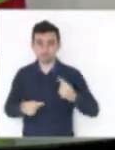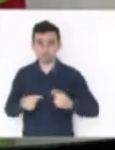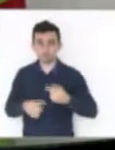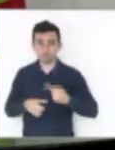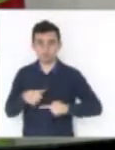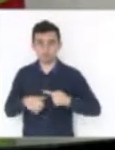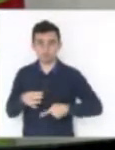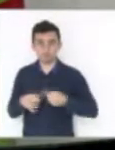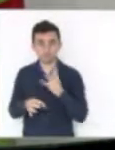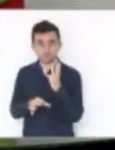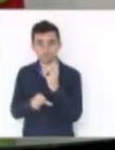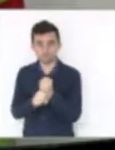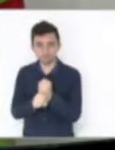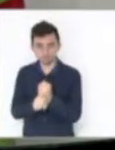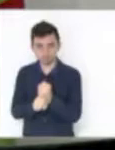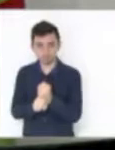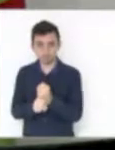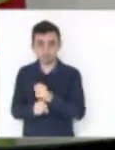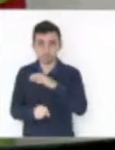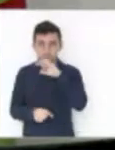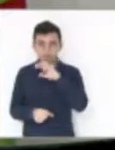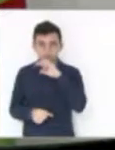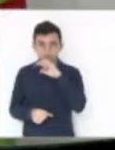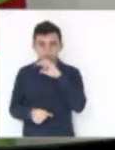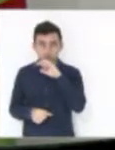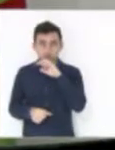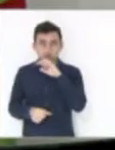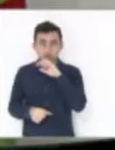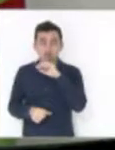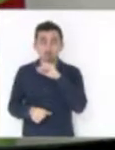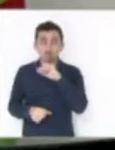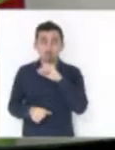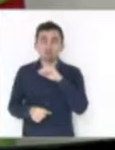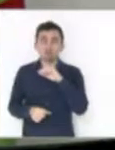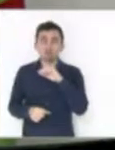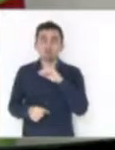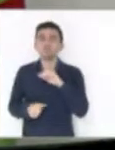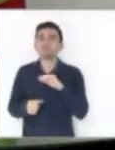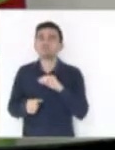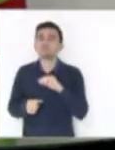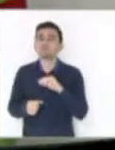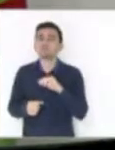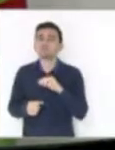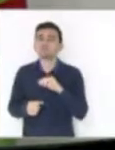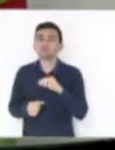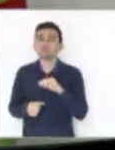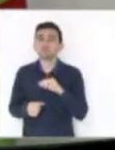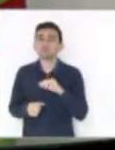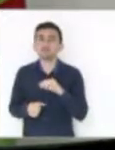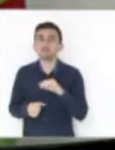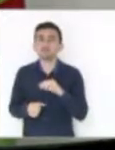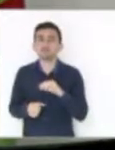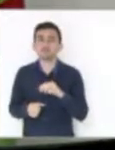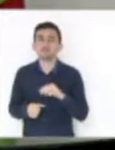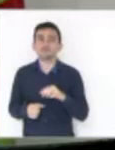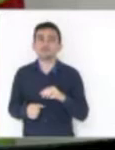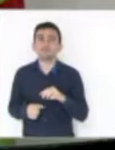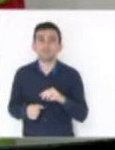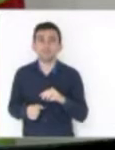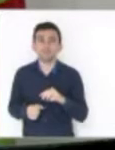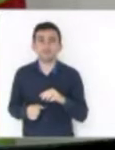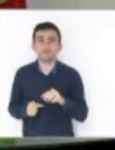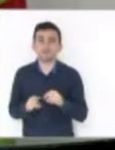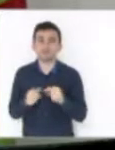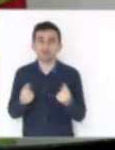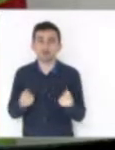Comissão de Finanças e Tributação, foi muito sui generis, eu diria, quando um